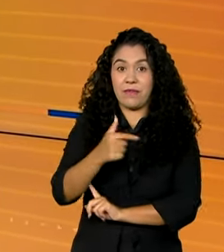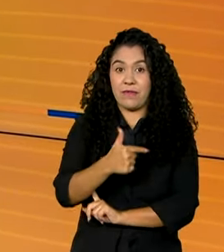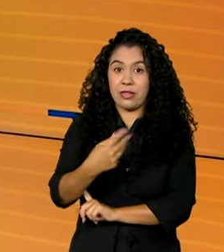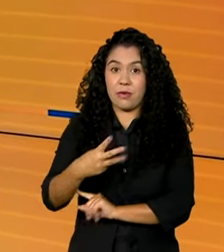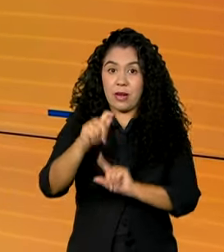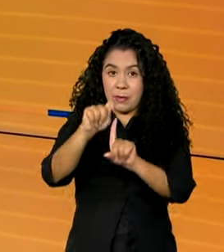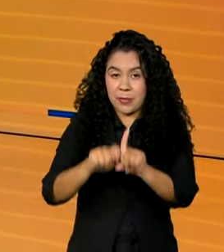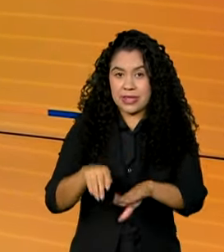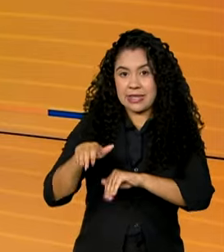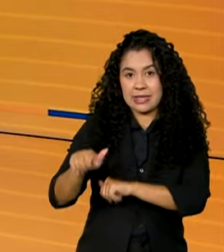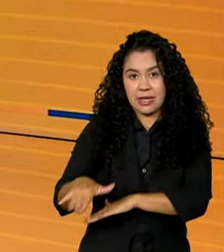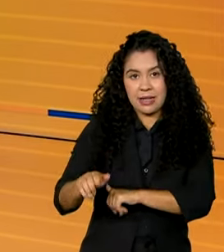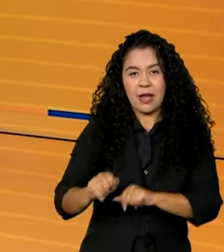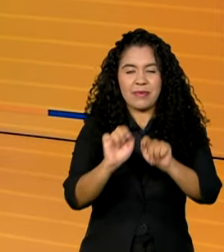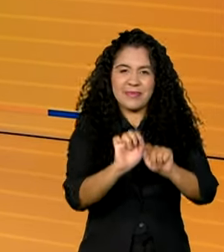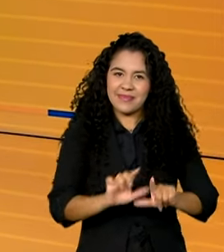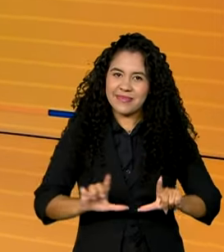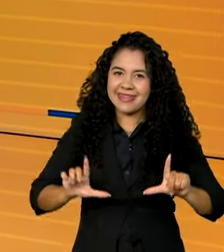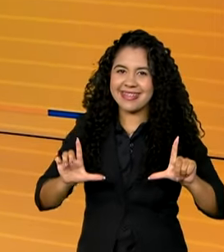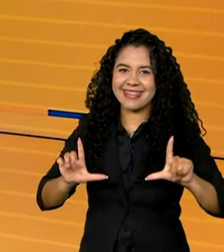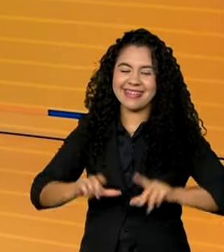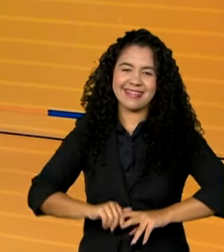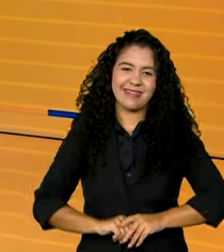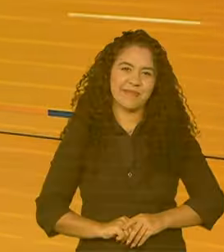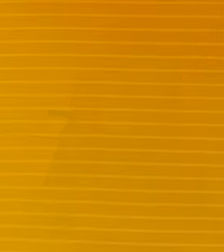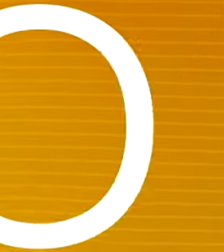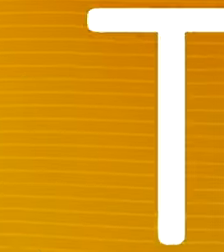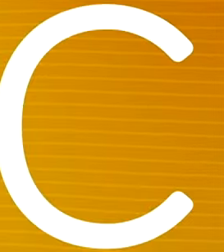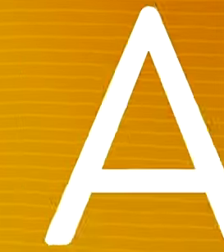de setembro, o Brasil em Dia começa agora.